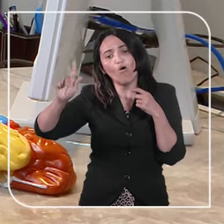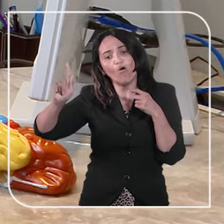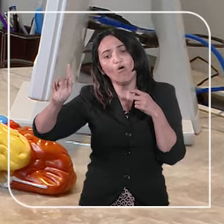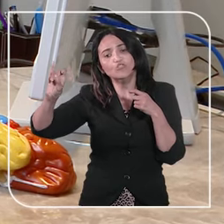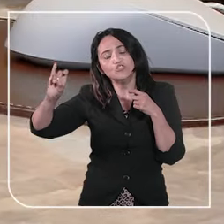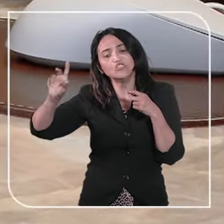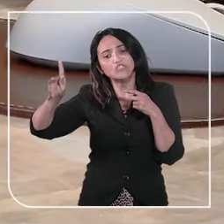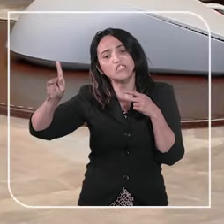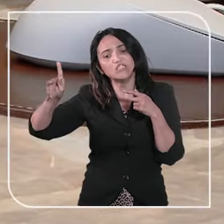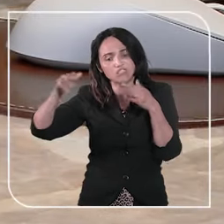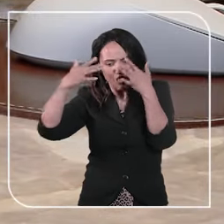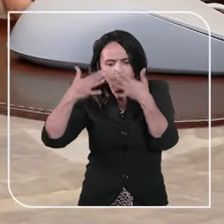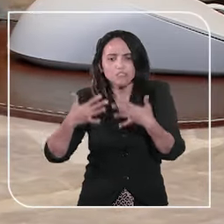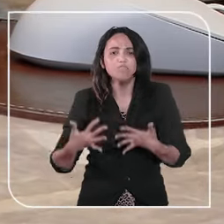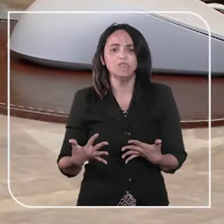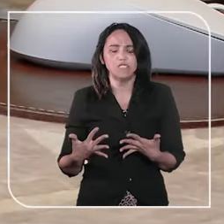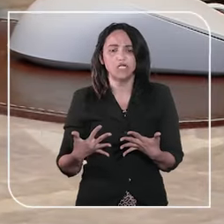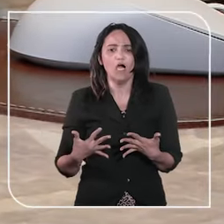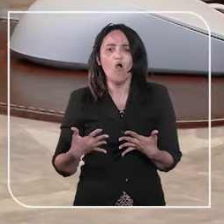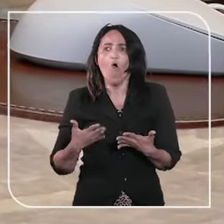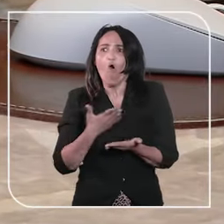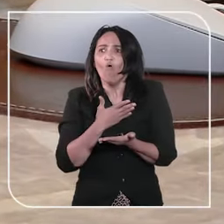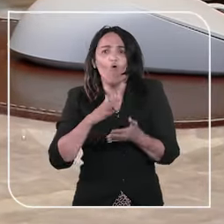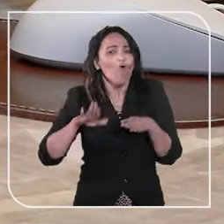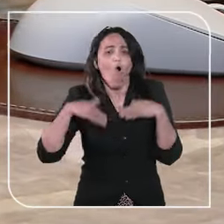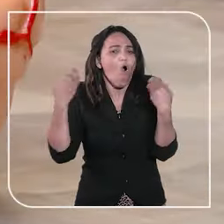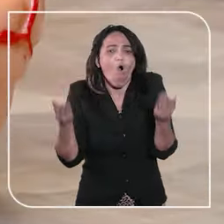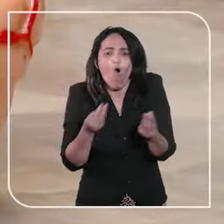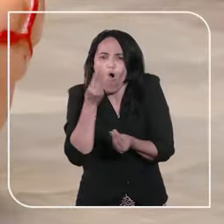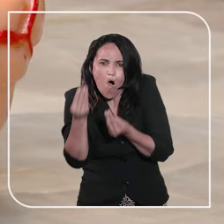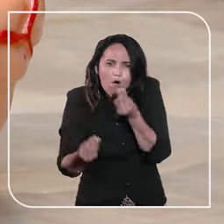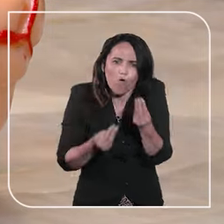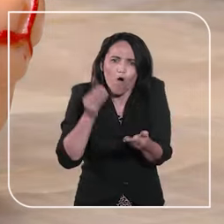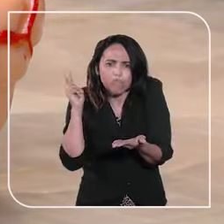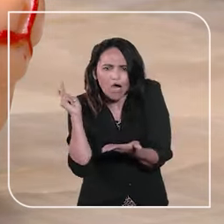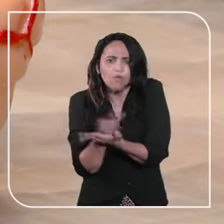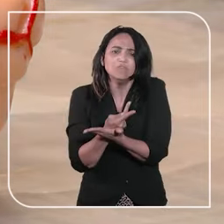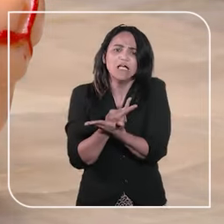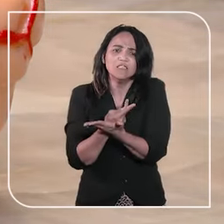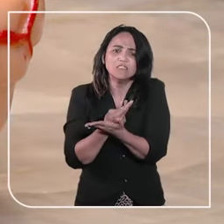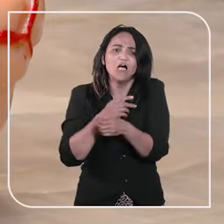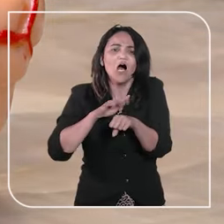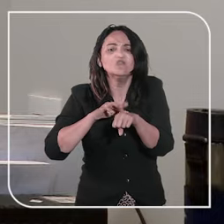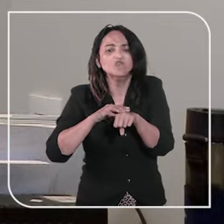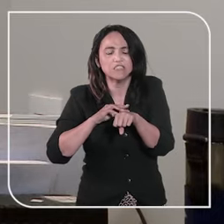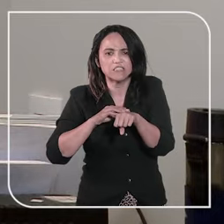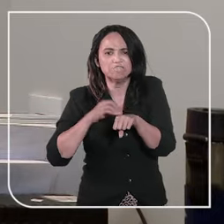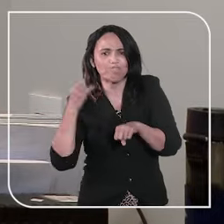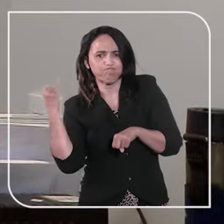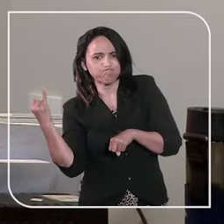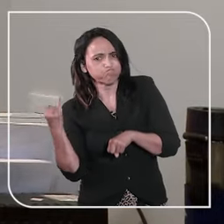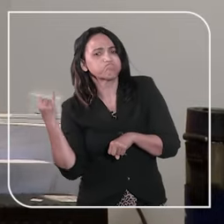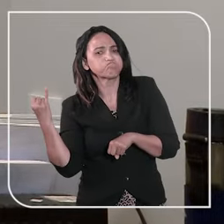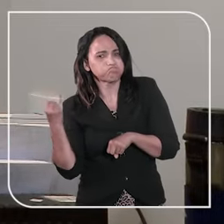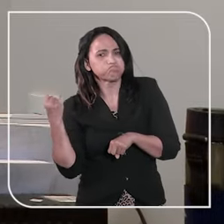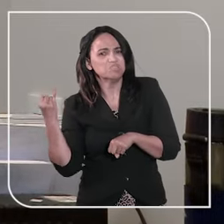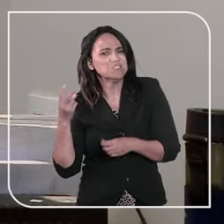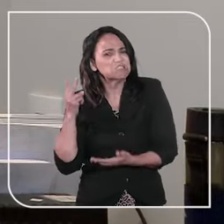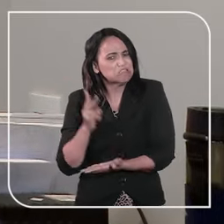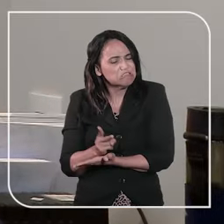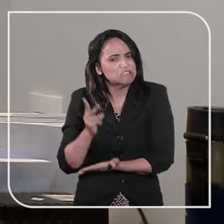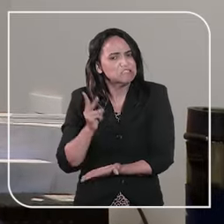Pediatria, explica quais são os primeiros sintomas da doença que necessitam de atenção. É muito importante sempre